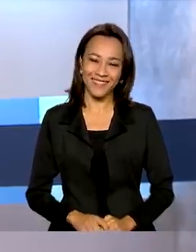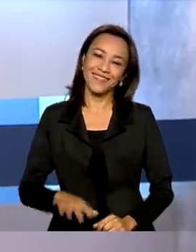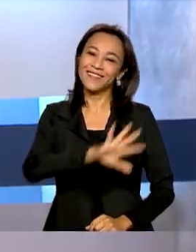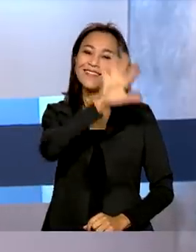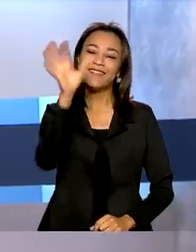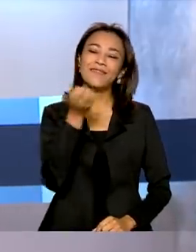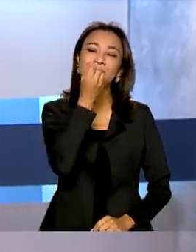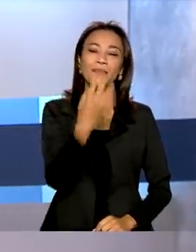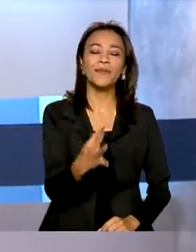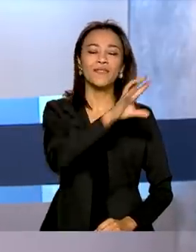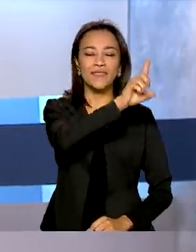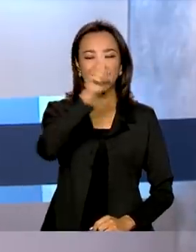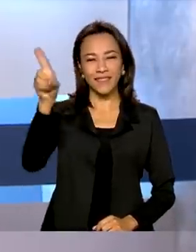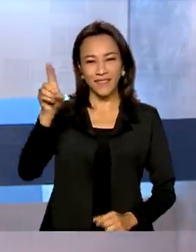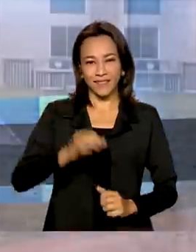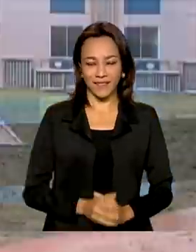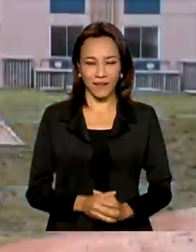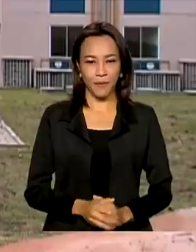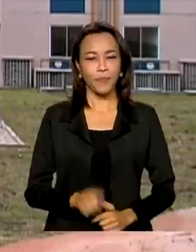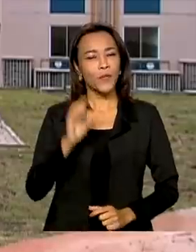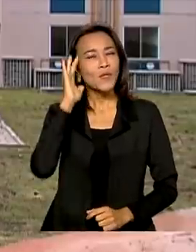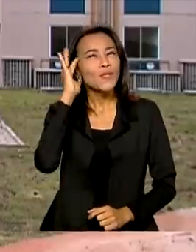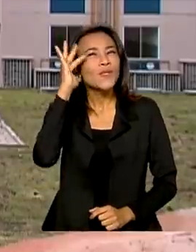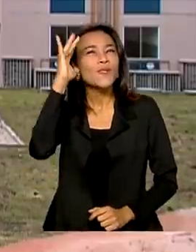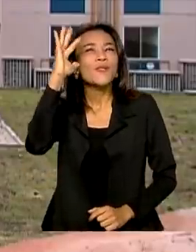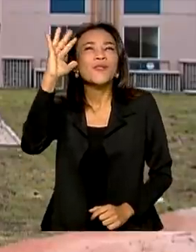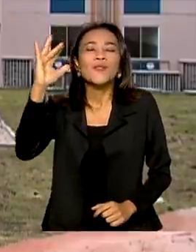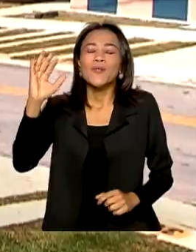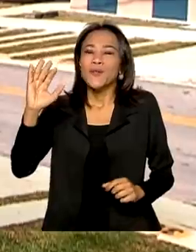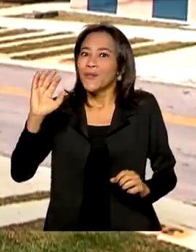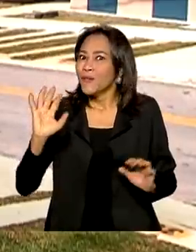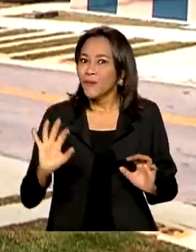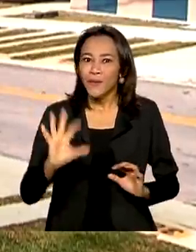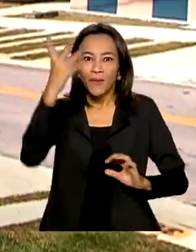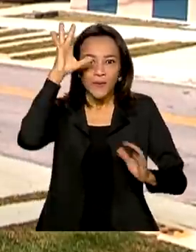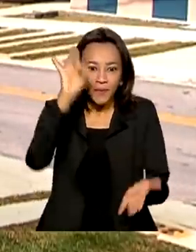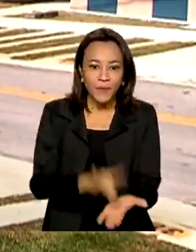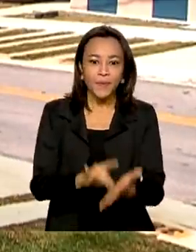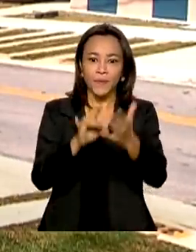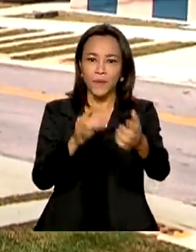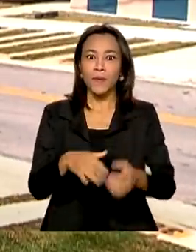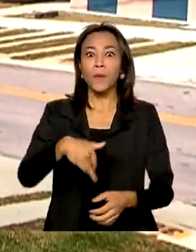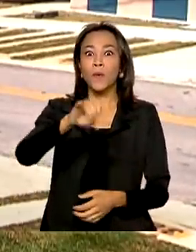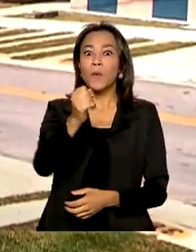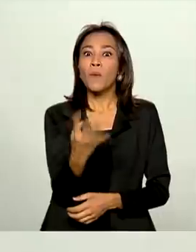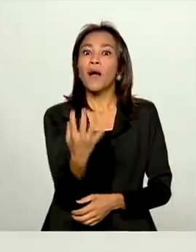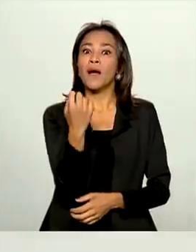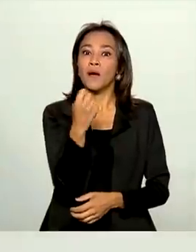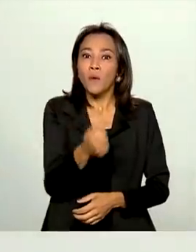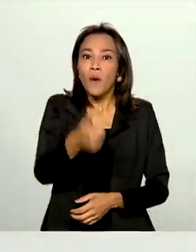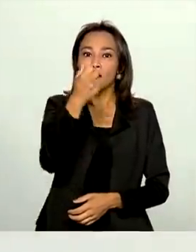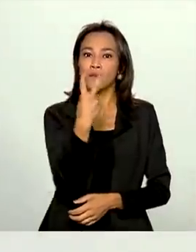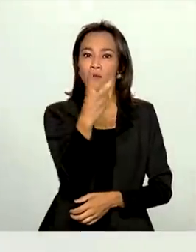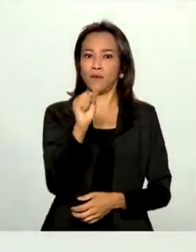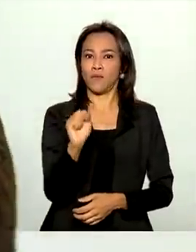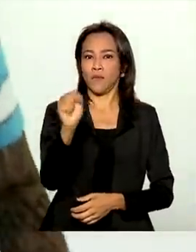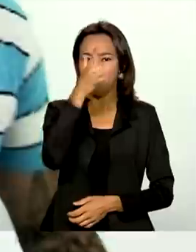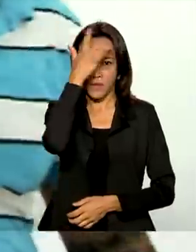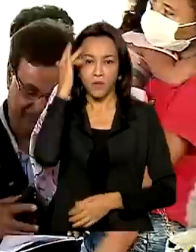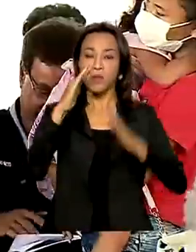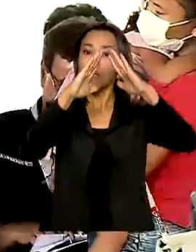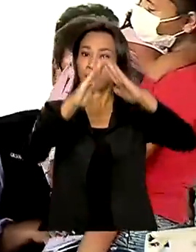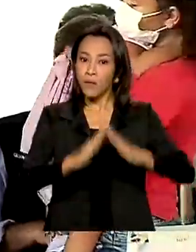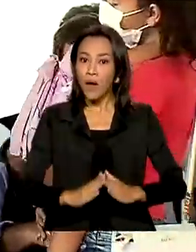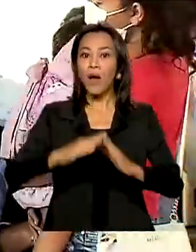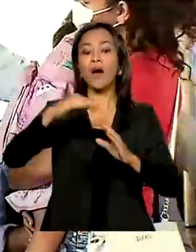Olá, bom dia! Sonho realizado para quase duas mil pessoas em Manaus, que agora tem a casa própria. O